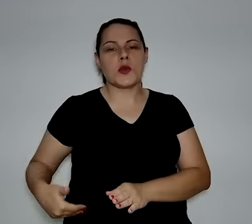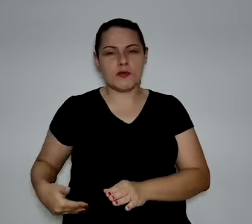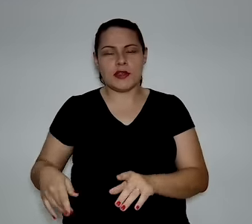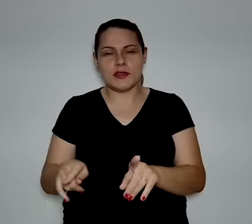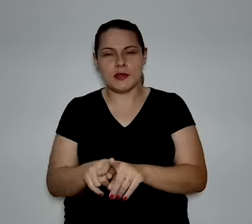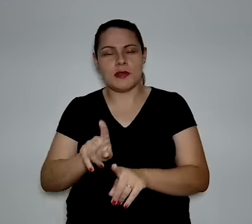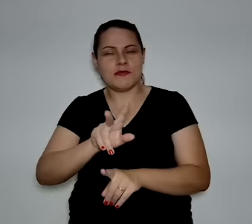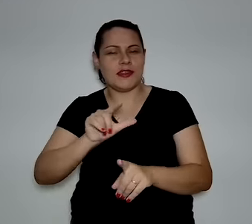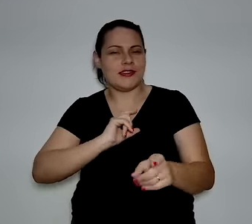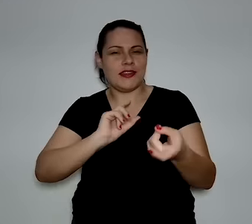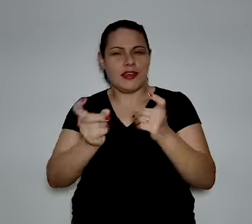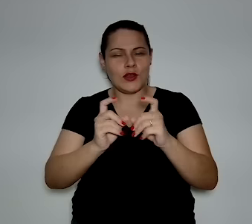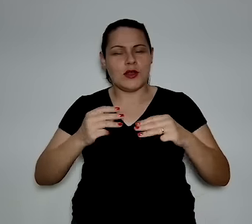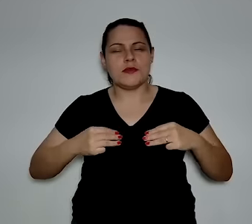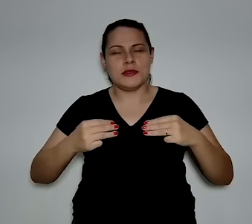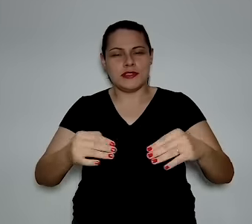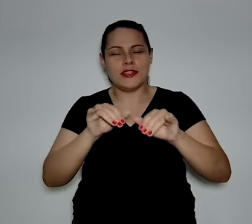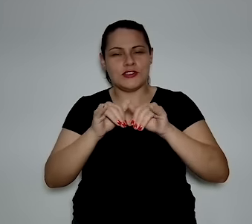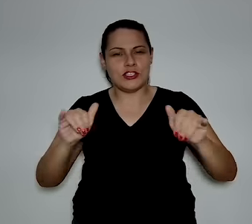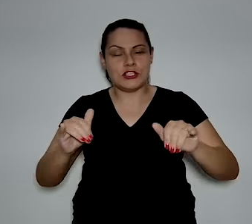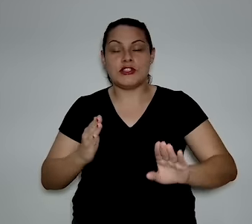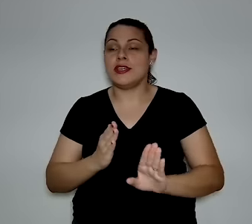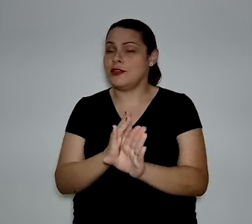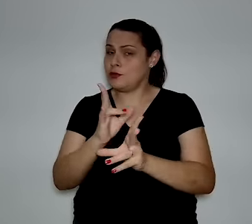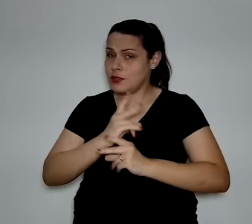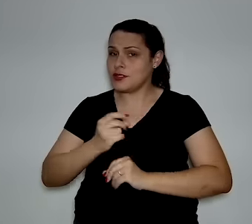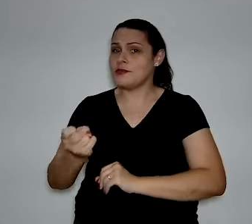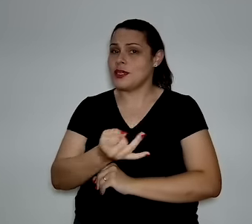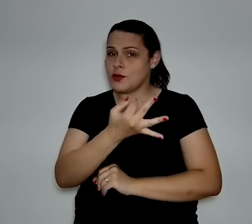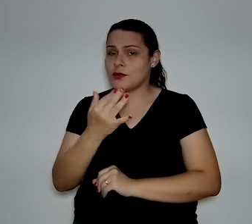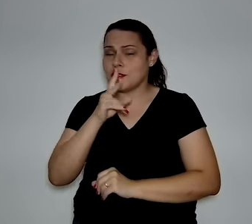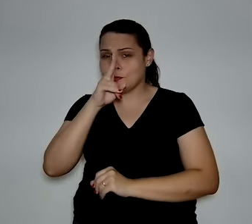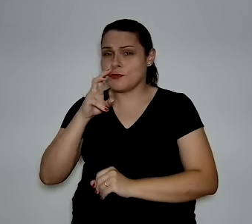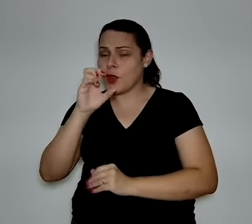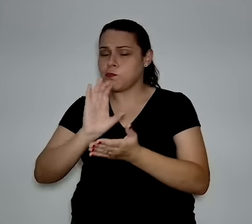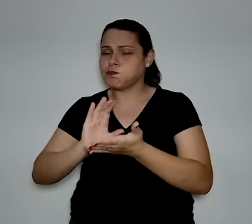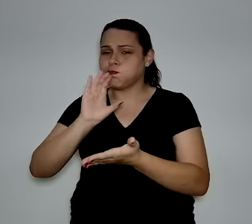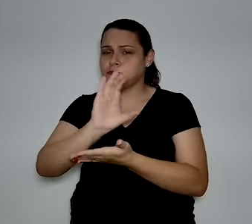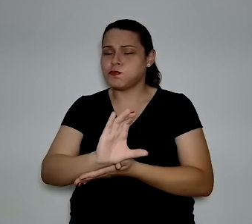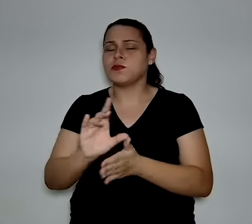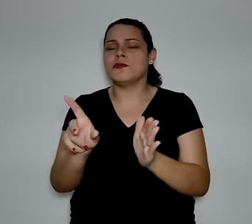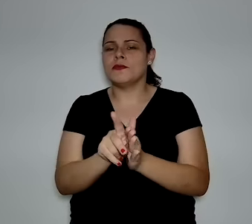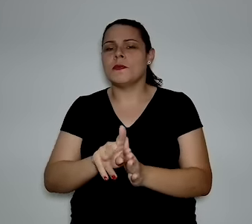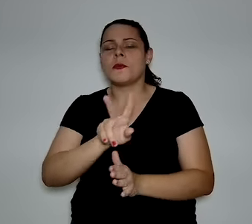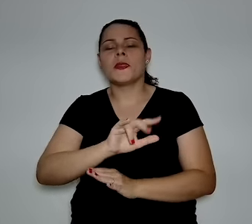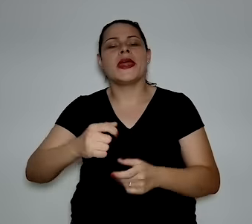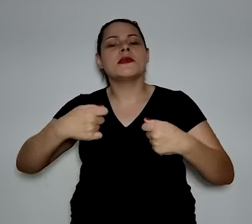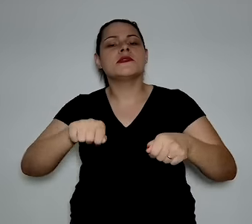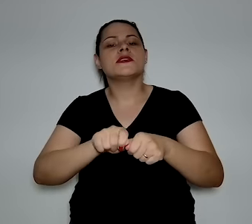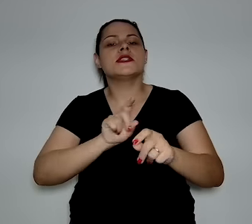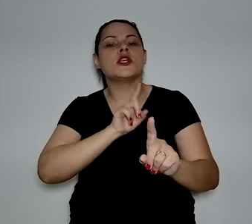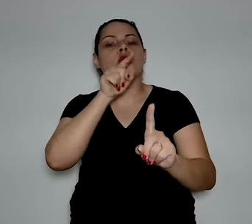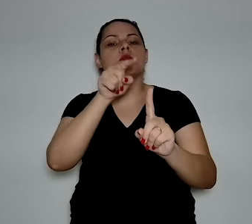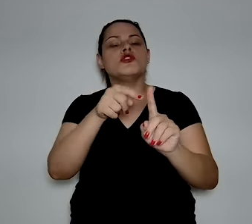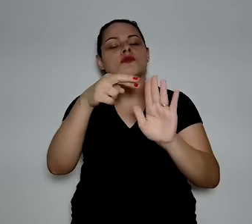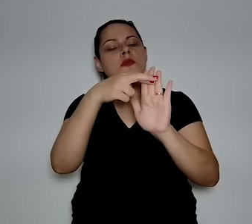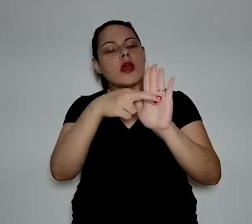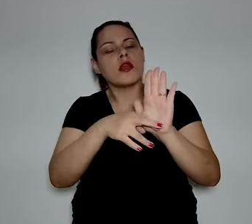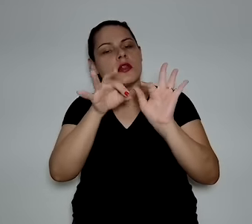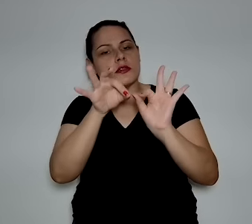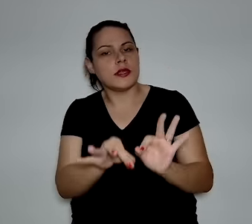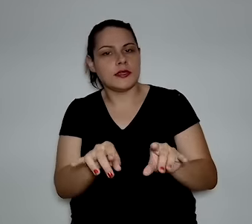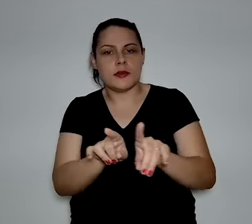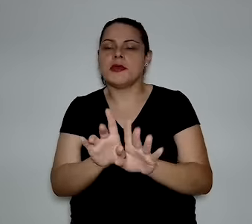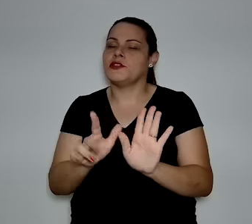desde o MEDIC até o Ministério de Minas e Energia. Então, existe uma quantidade muito grande de investimentos que precisam de um objetivo